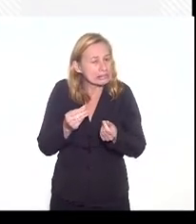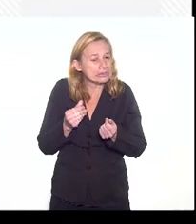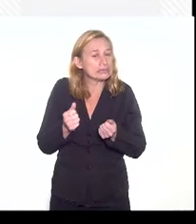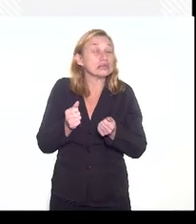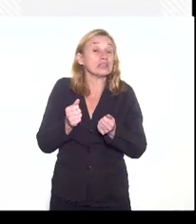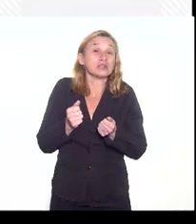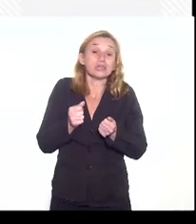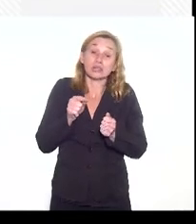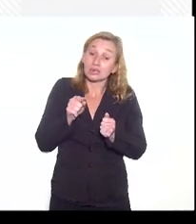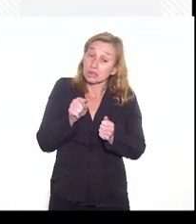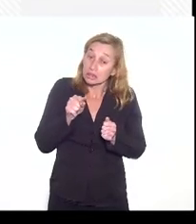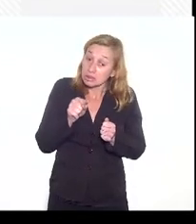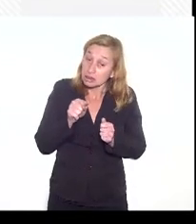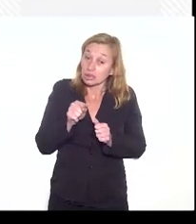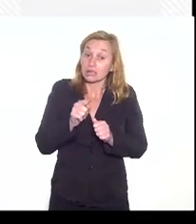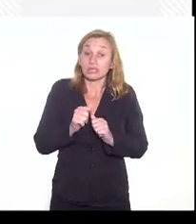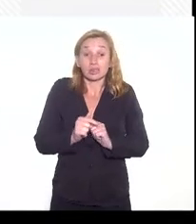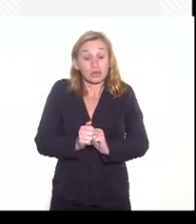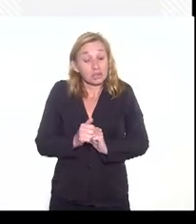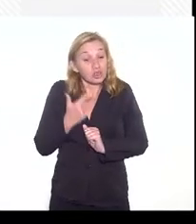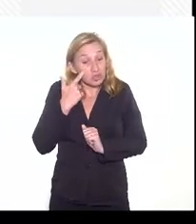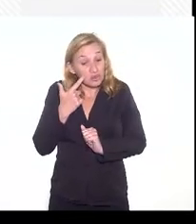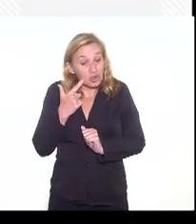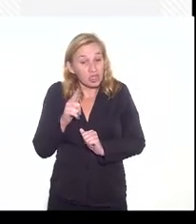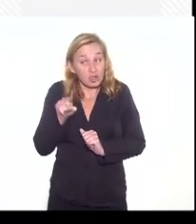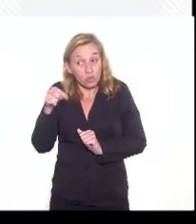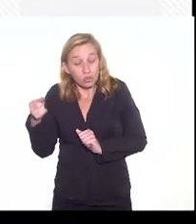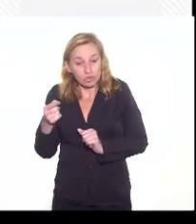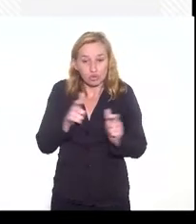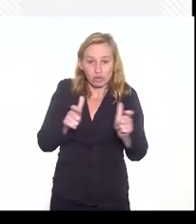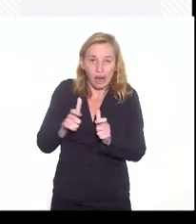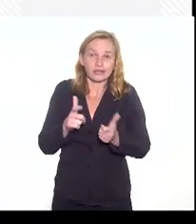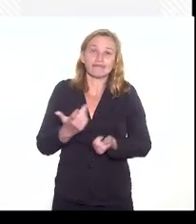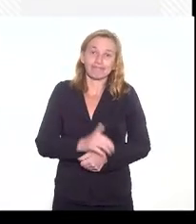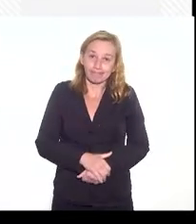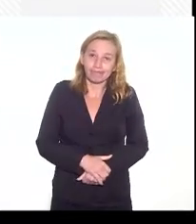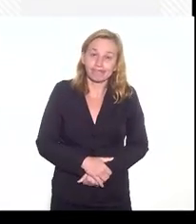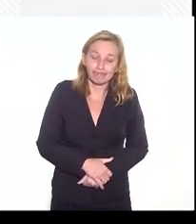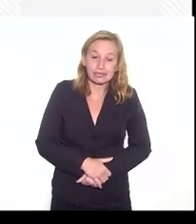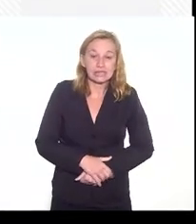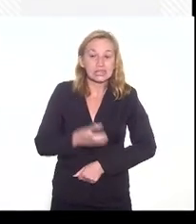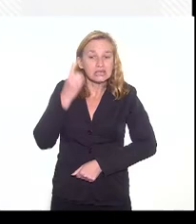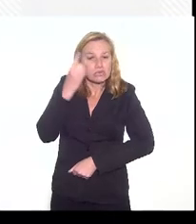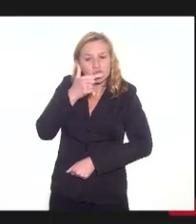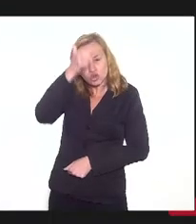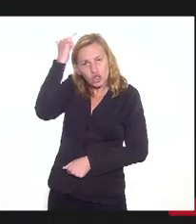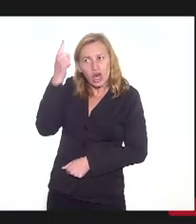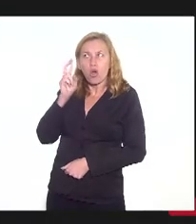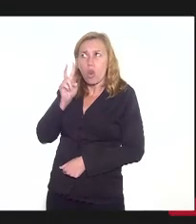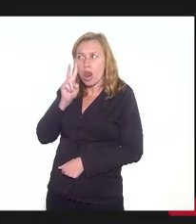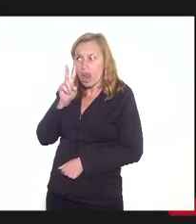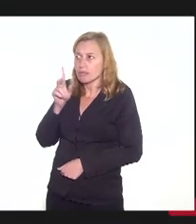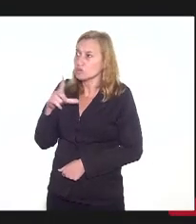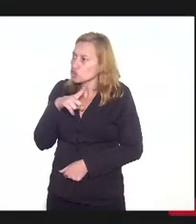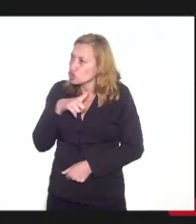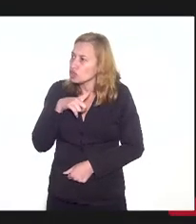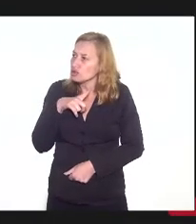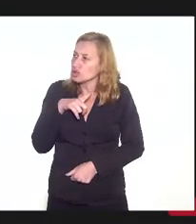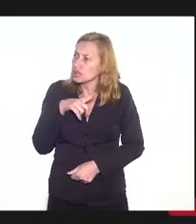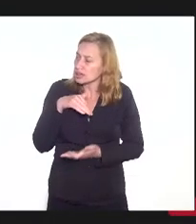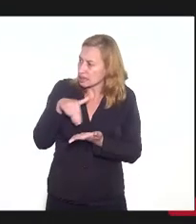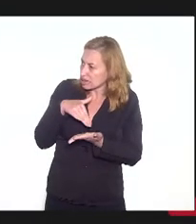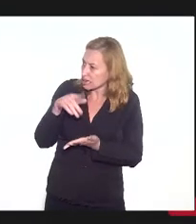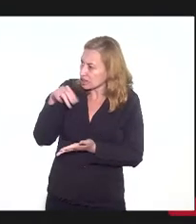fosse esse, a gente atacar os outros pontos. Luiz Paulo, eu me lembro, eu tive, secretário Nelson,